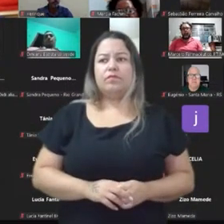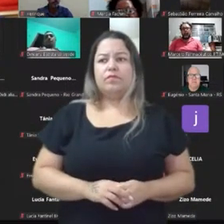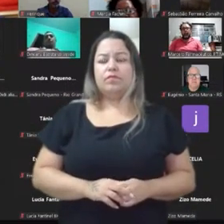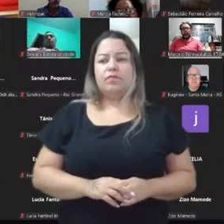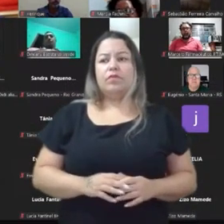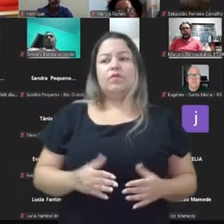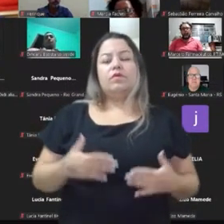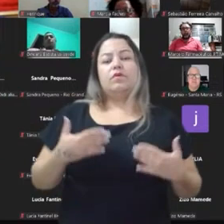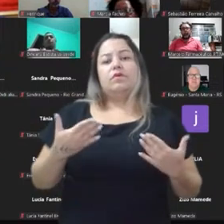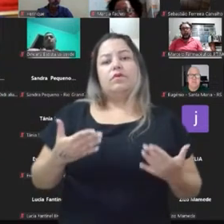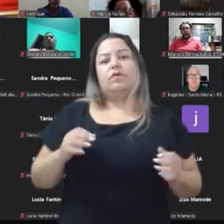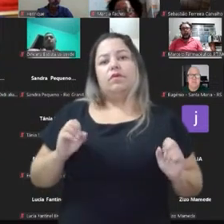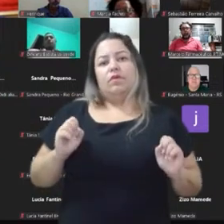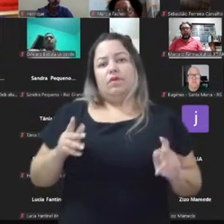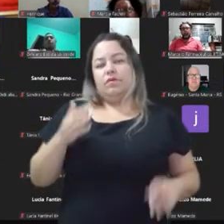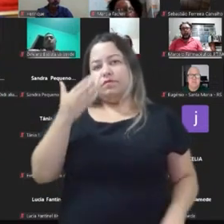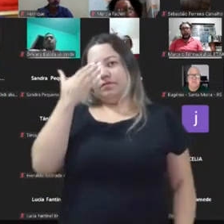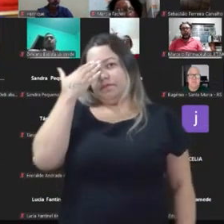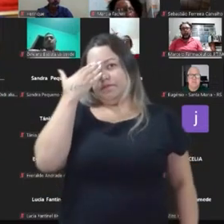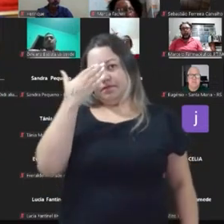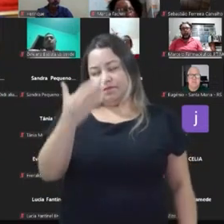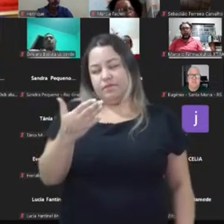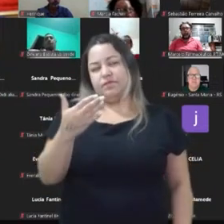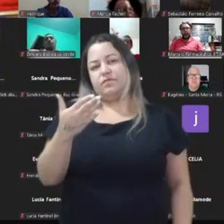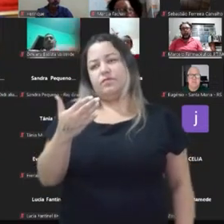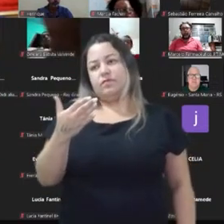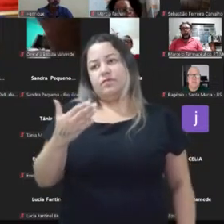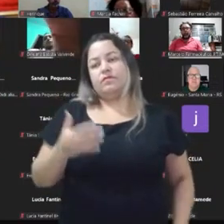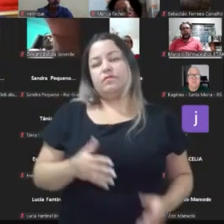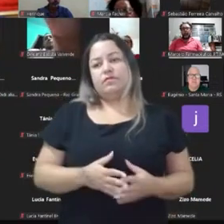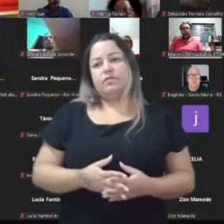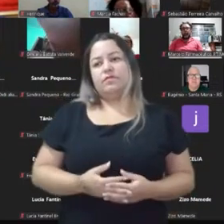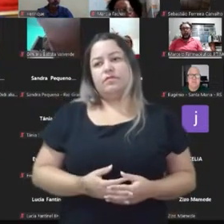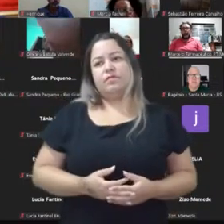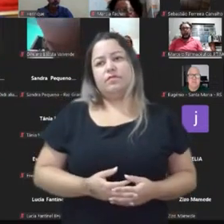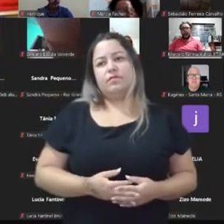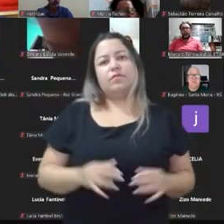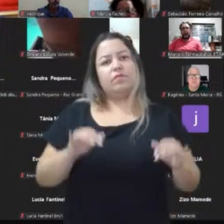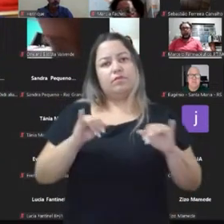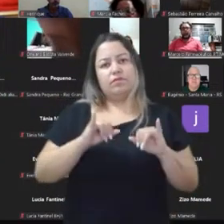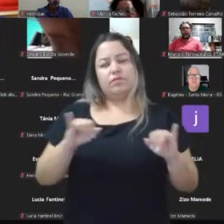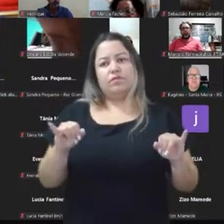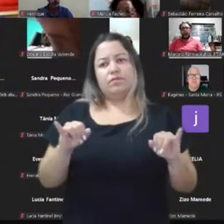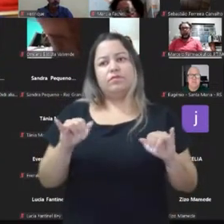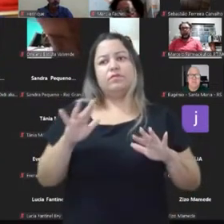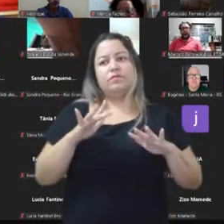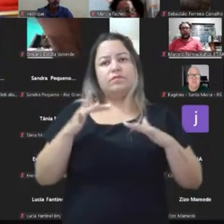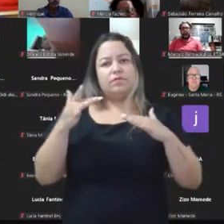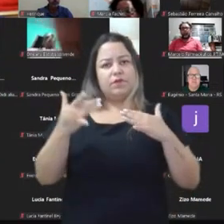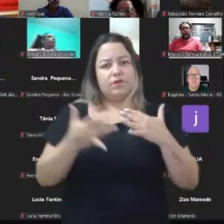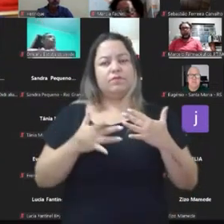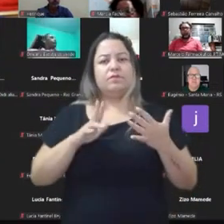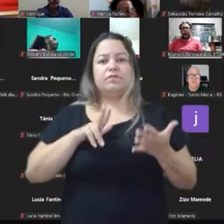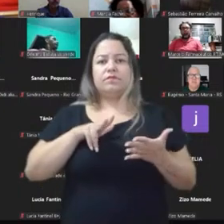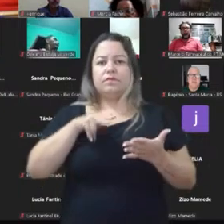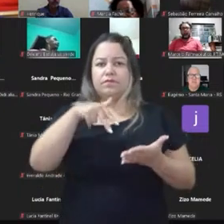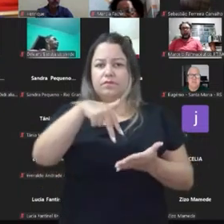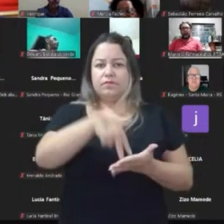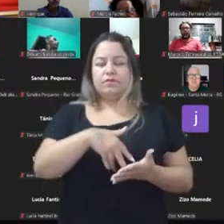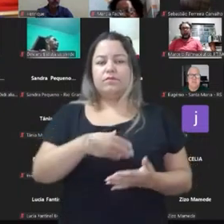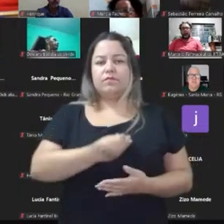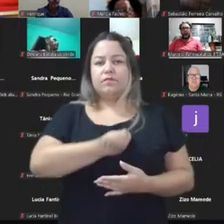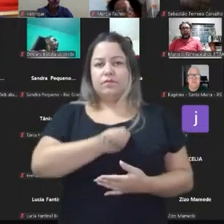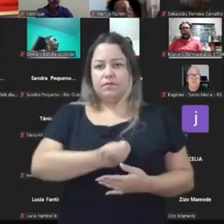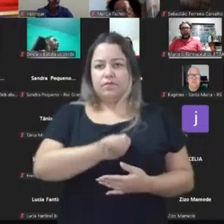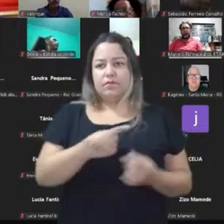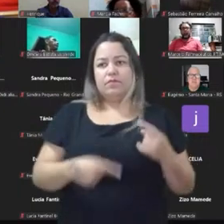Bom, primeiro, agradecer. Quando eu divulguei nas redes que vinha participar desse